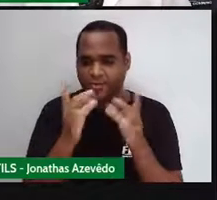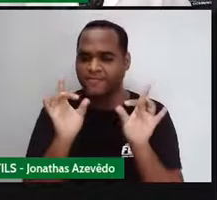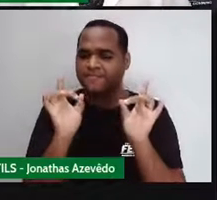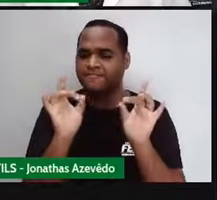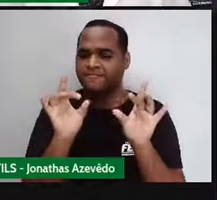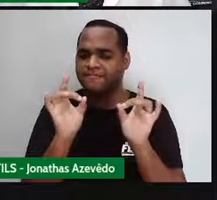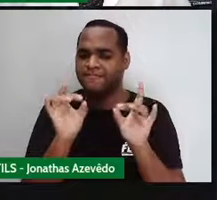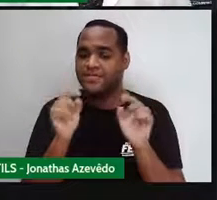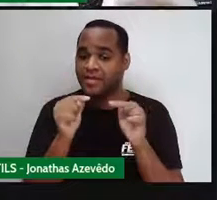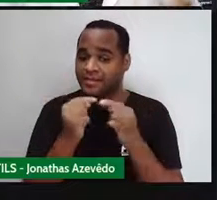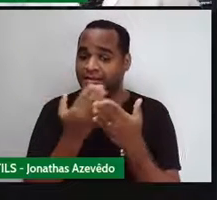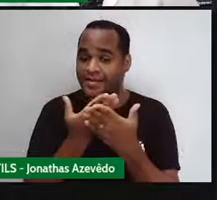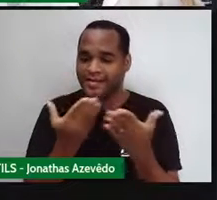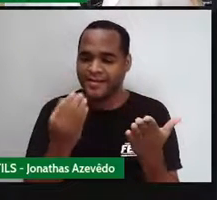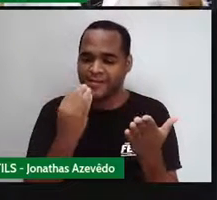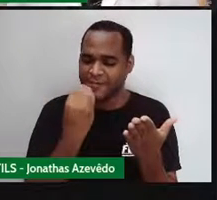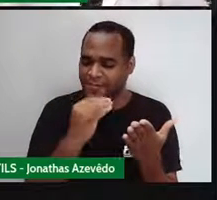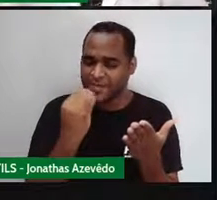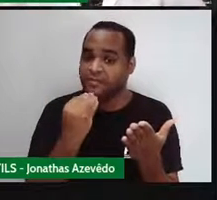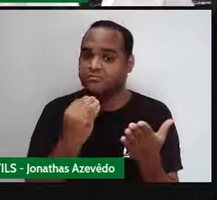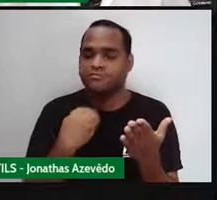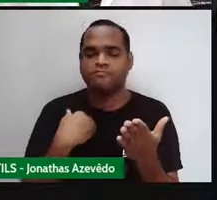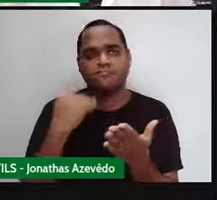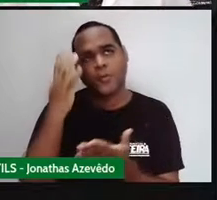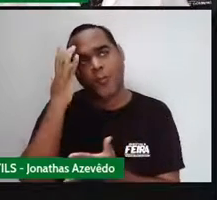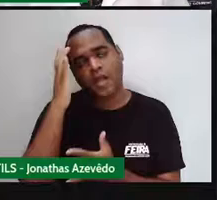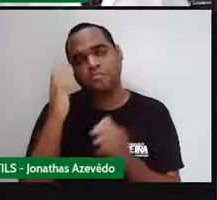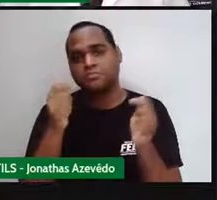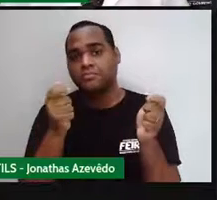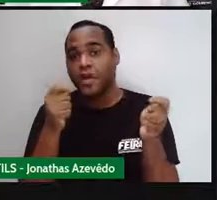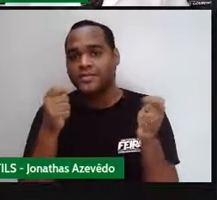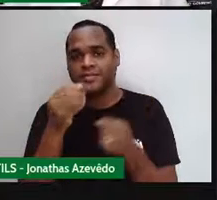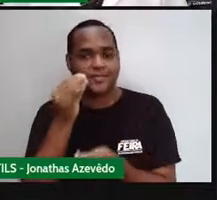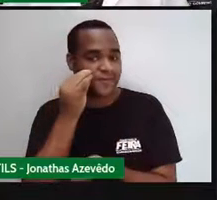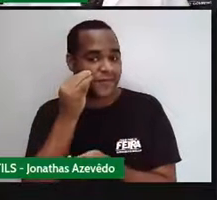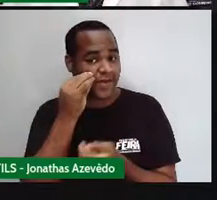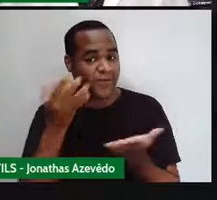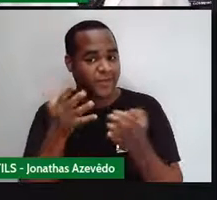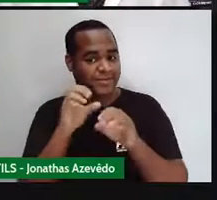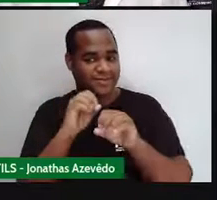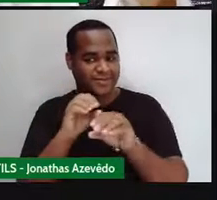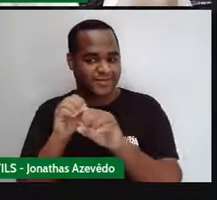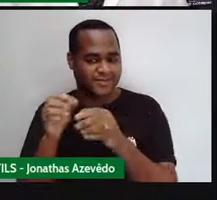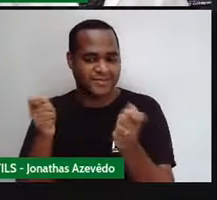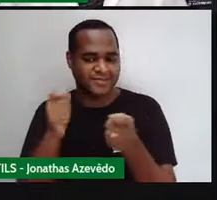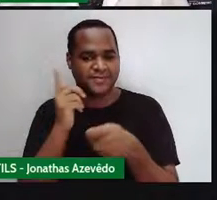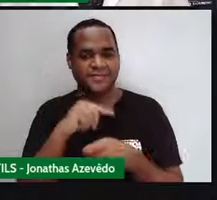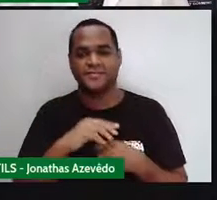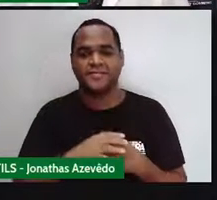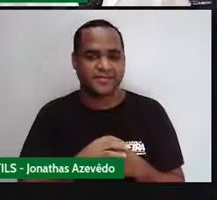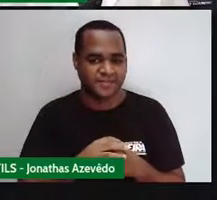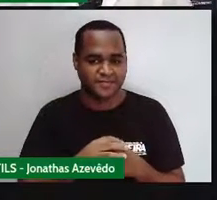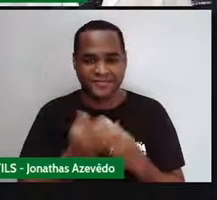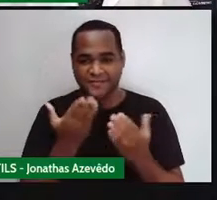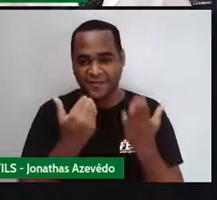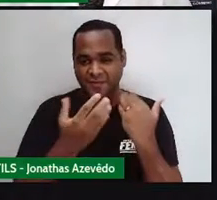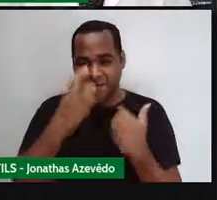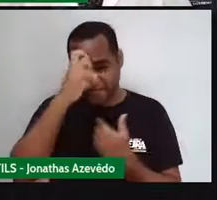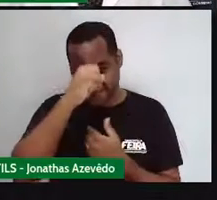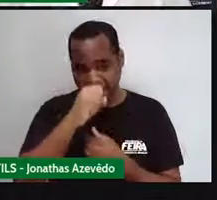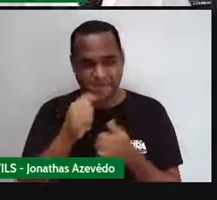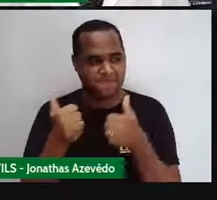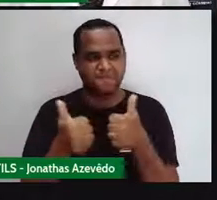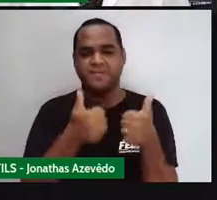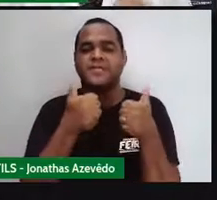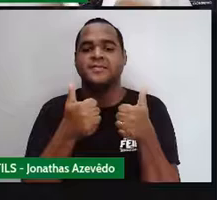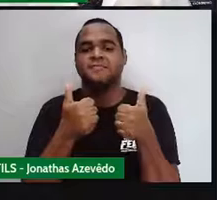alternativa, né? E eu acho que a gente pode tentar aqui agora nessa aula, tá bom? Então, vamos lá? Beleza.